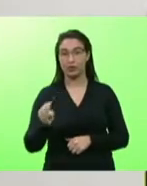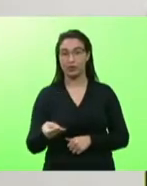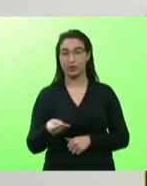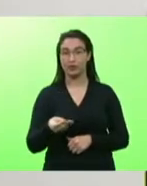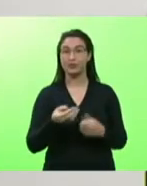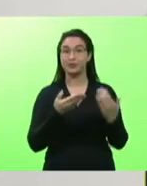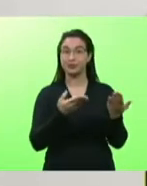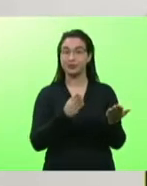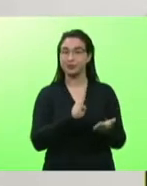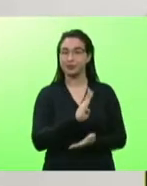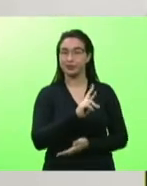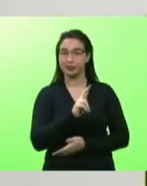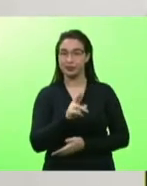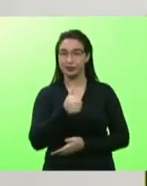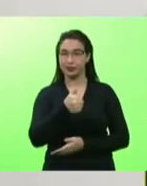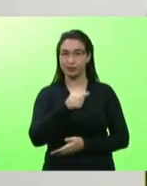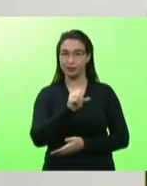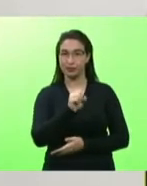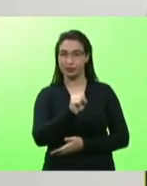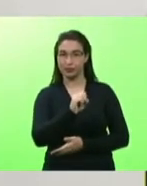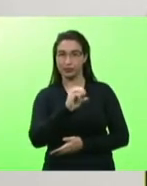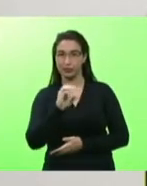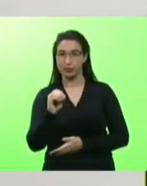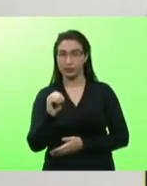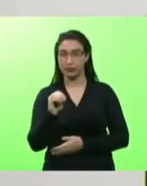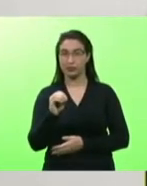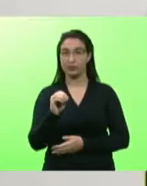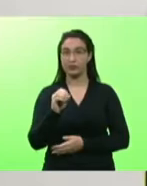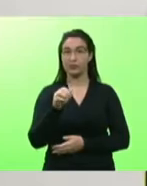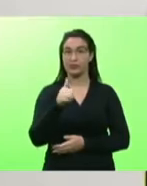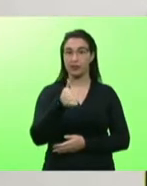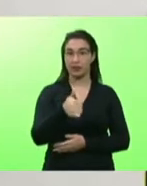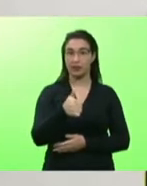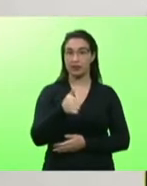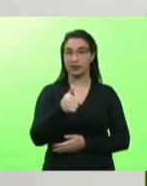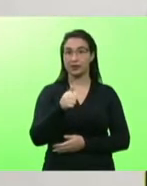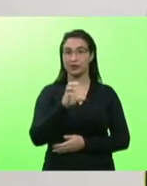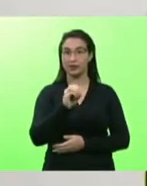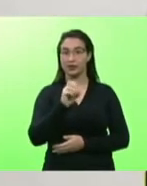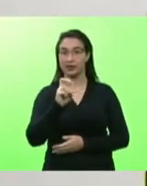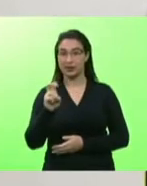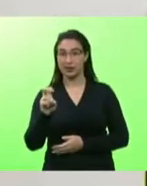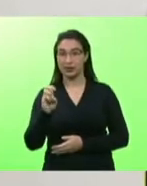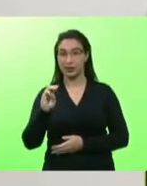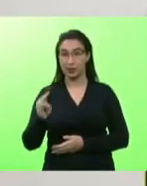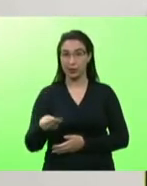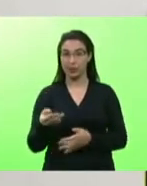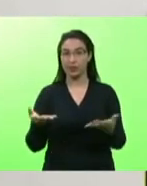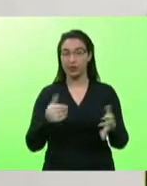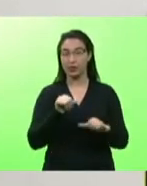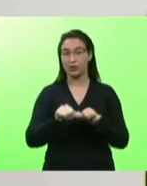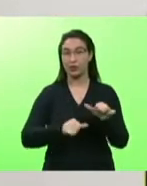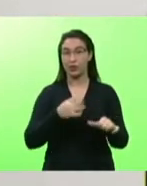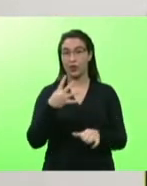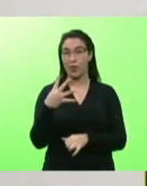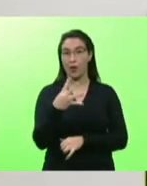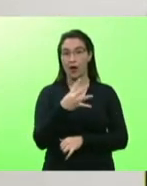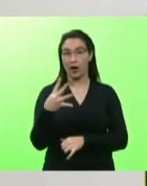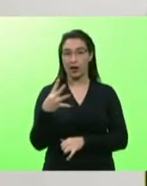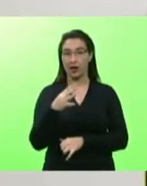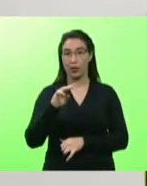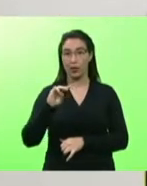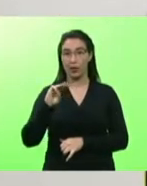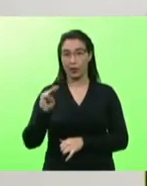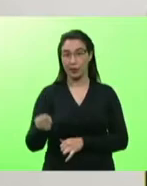passou de 105 milhões para 44 milhões. E a BR